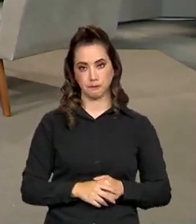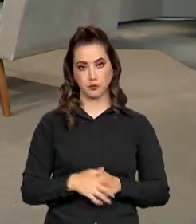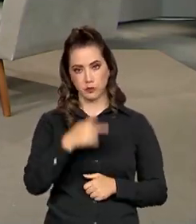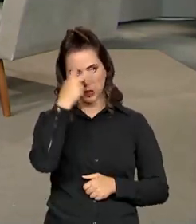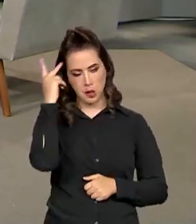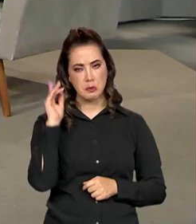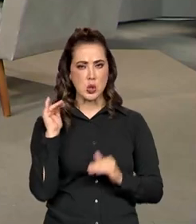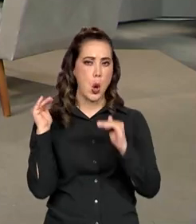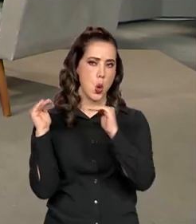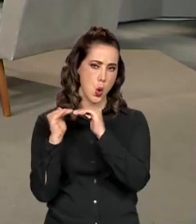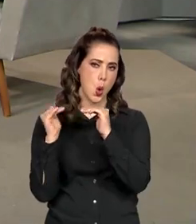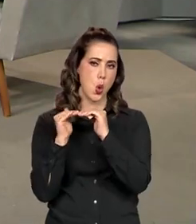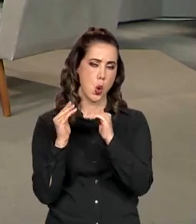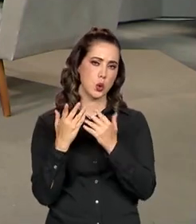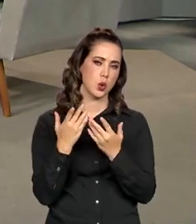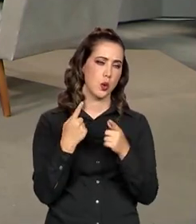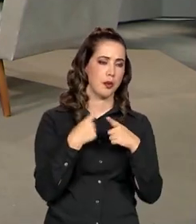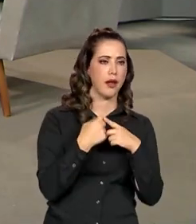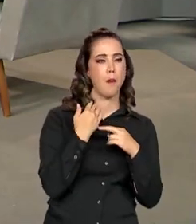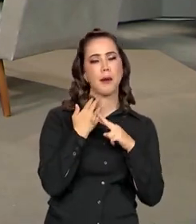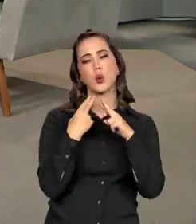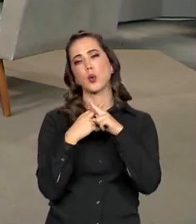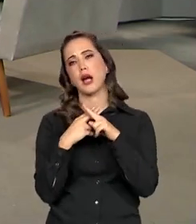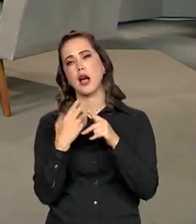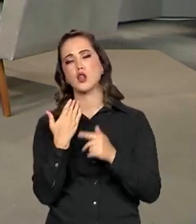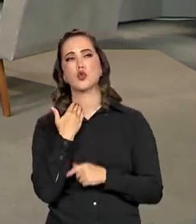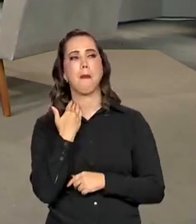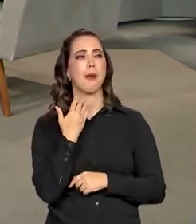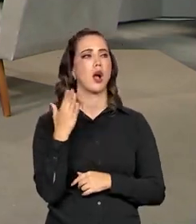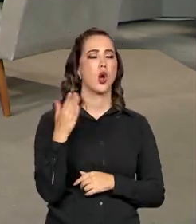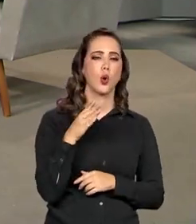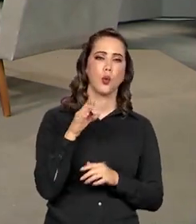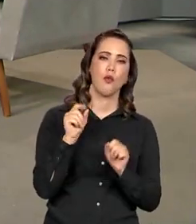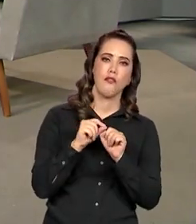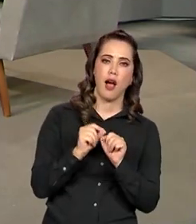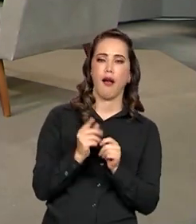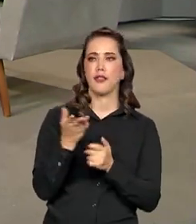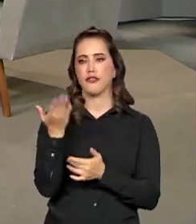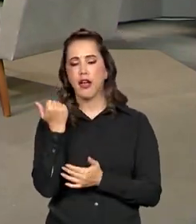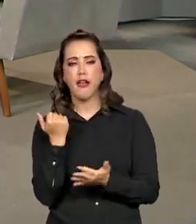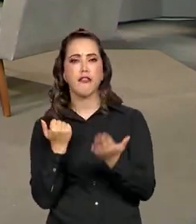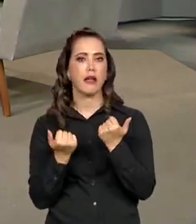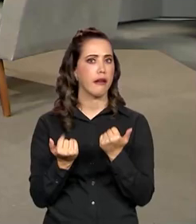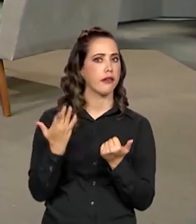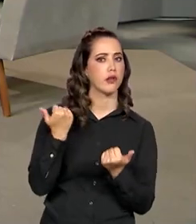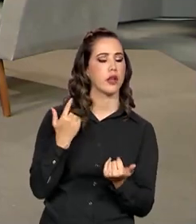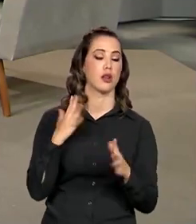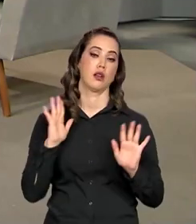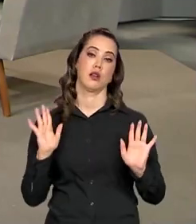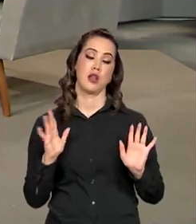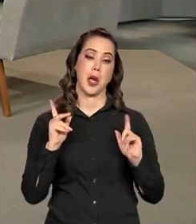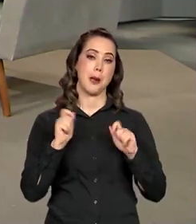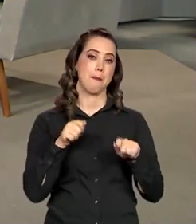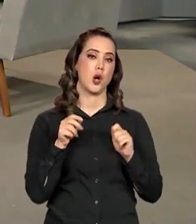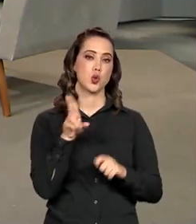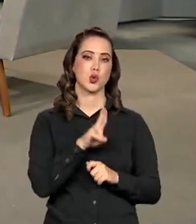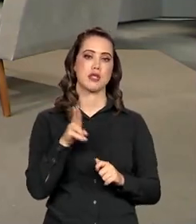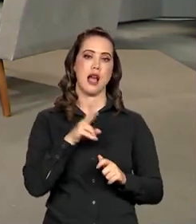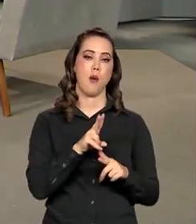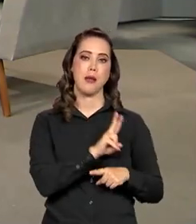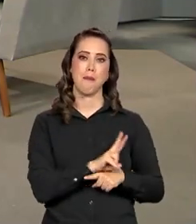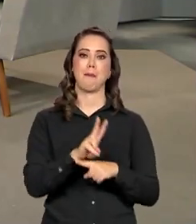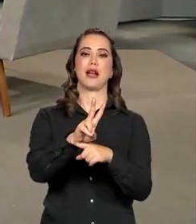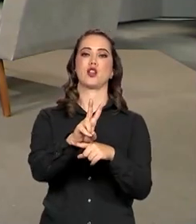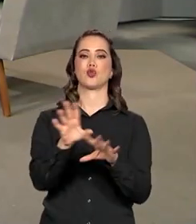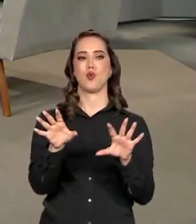aderiu à propaganda, a caixa faz, o banco faz, ó, vem, faz o saque aniversário, olha, você pode ancorar o empréstimo